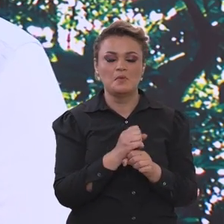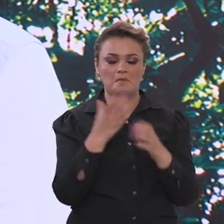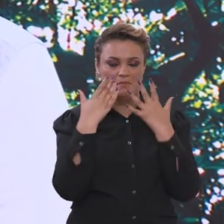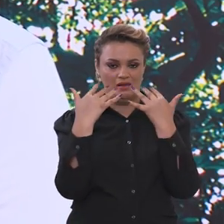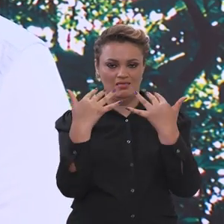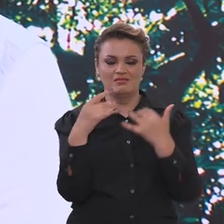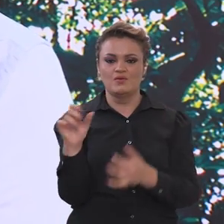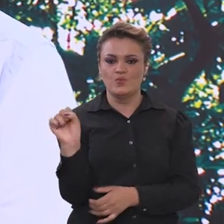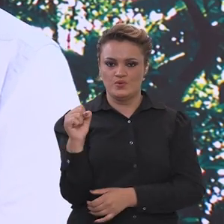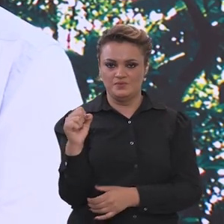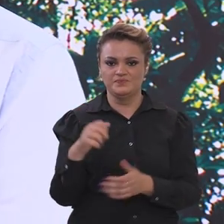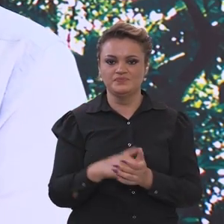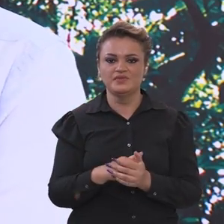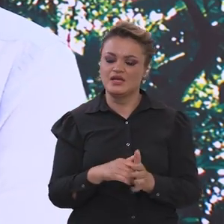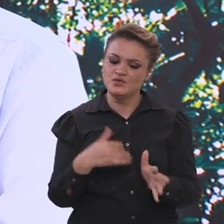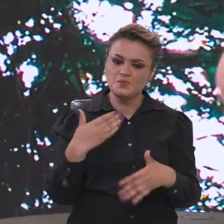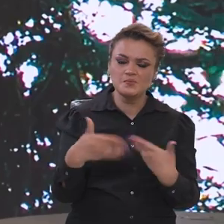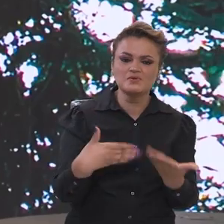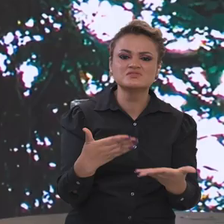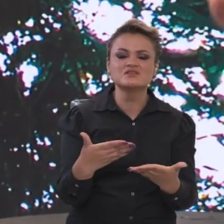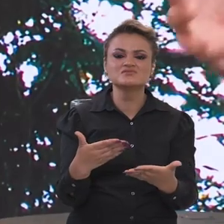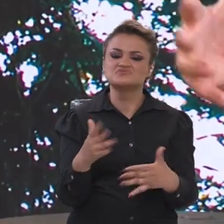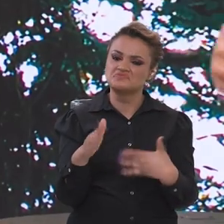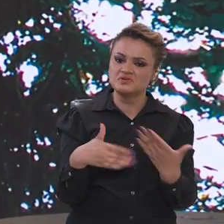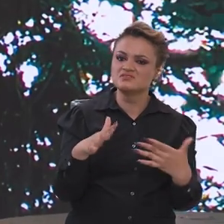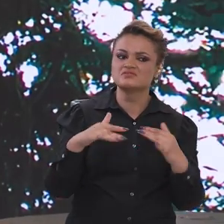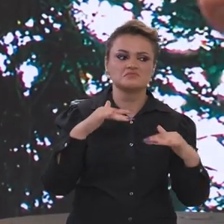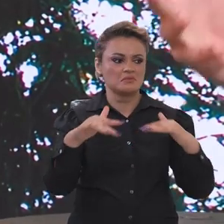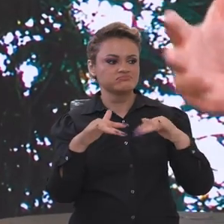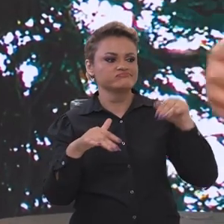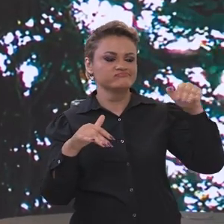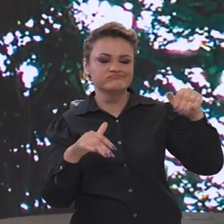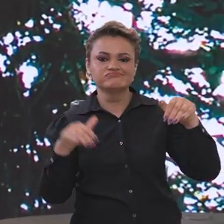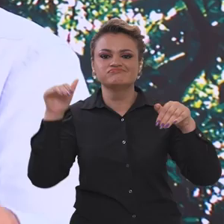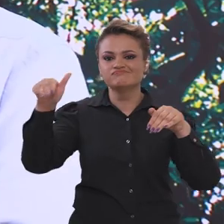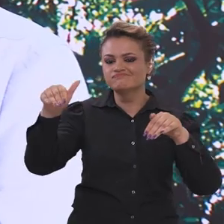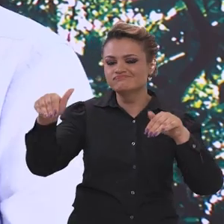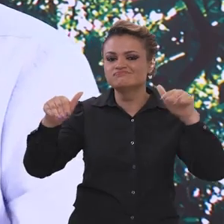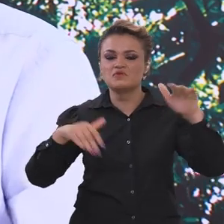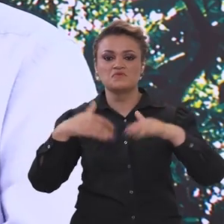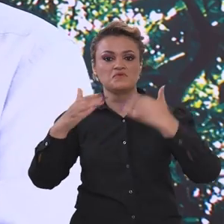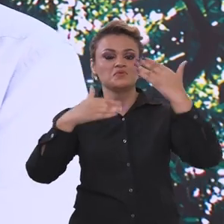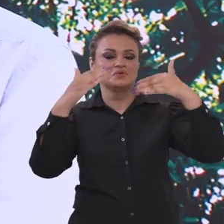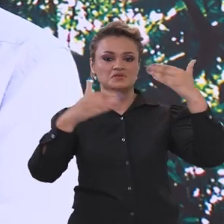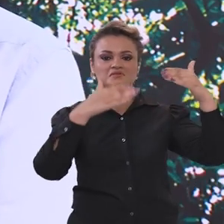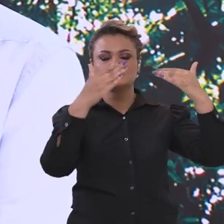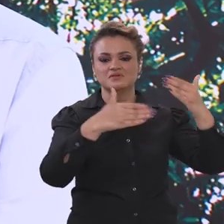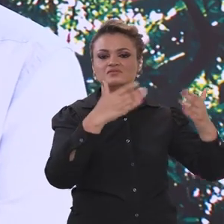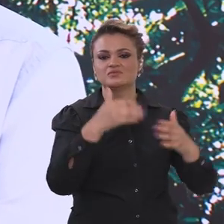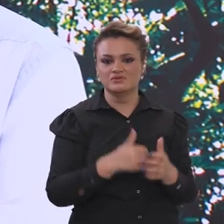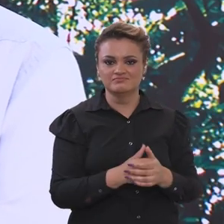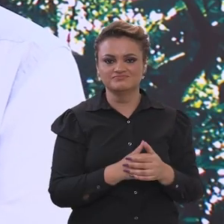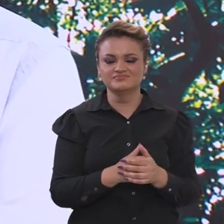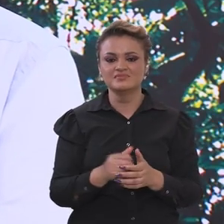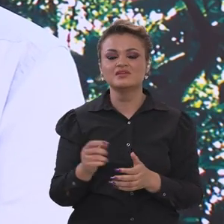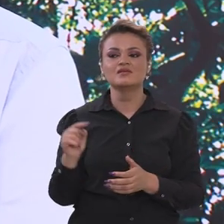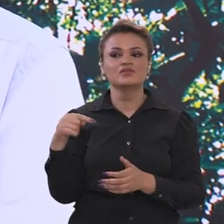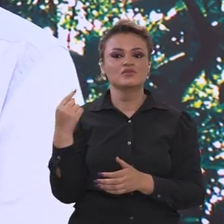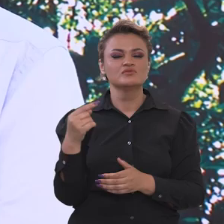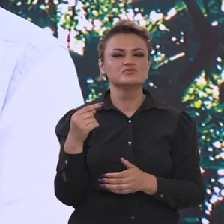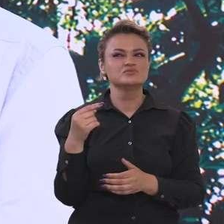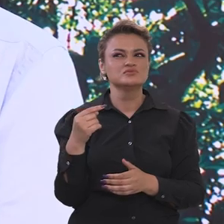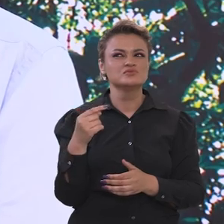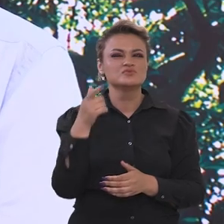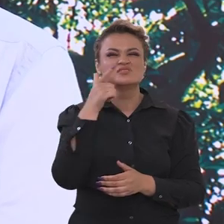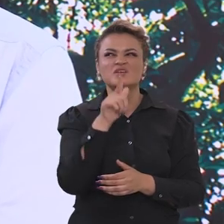oito plenárias. E o processo foi se agigantando. Foi moldando, né? Foi crescendo. Nós